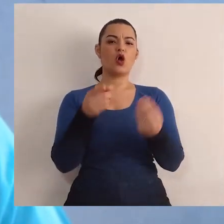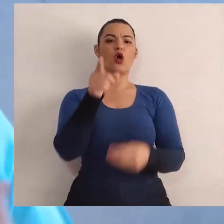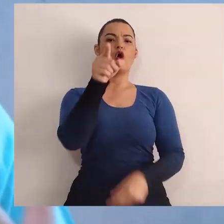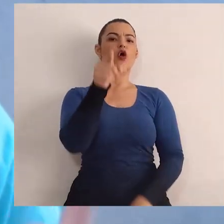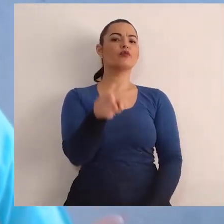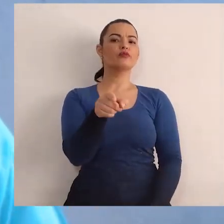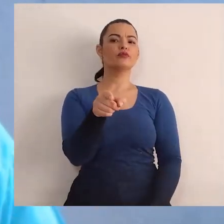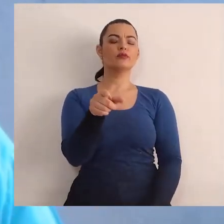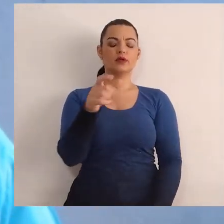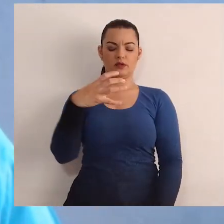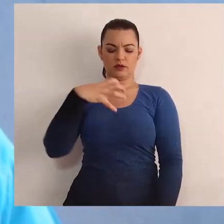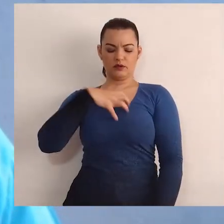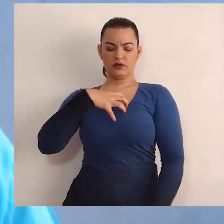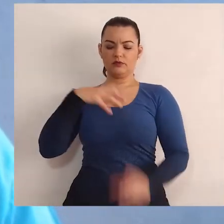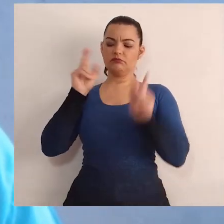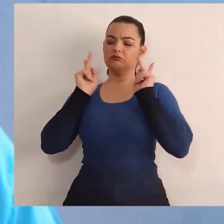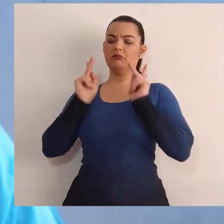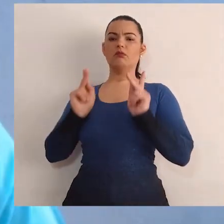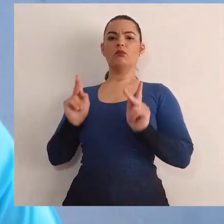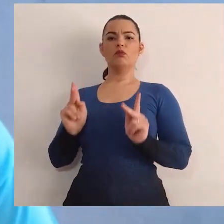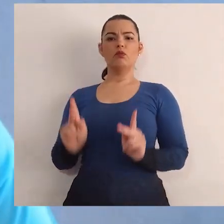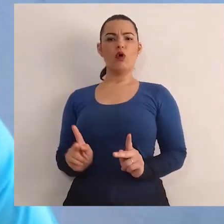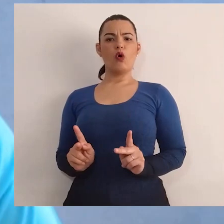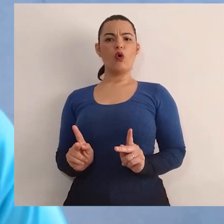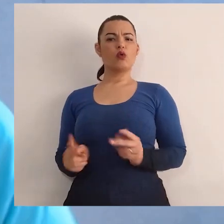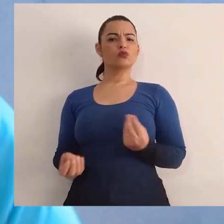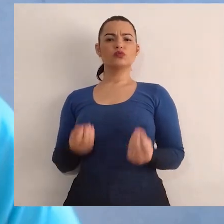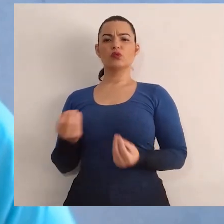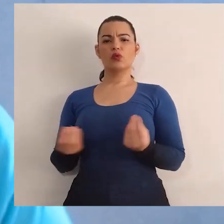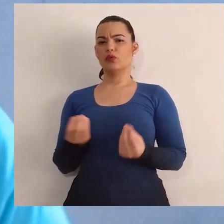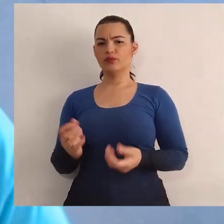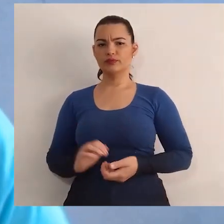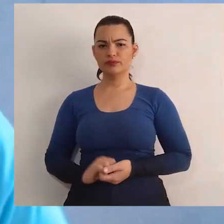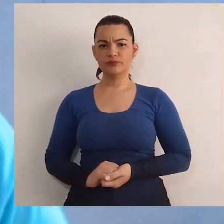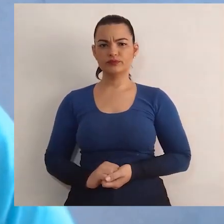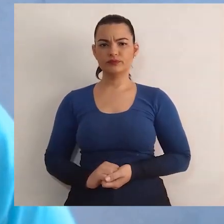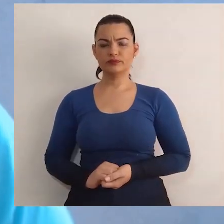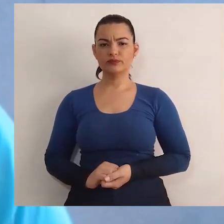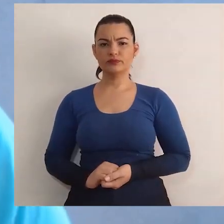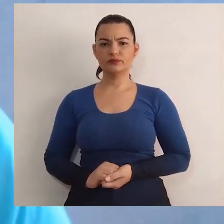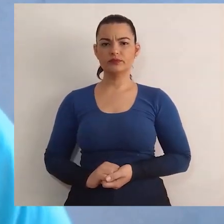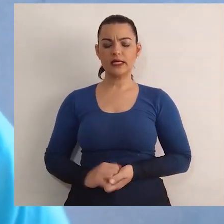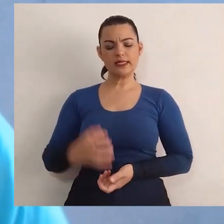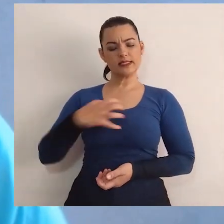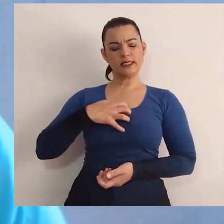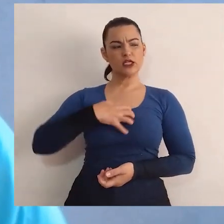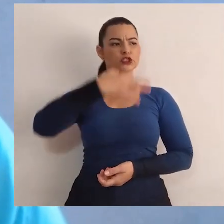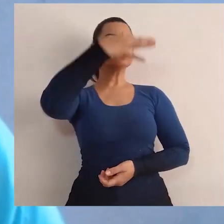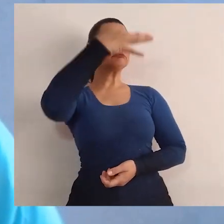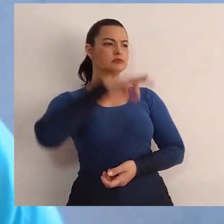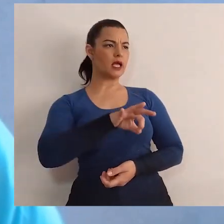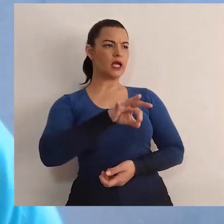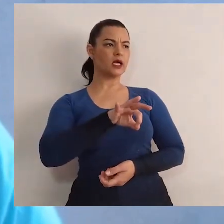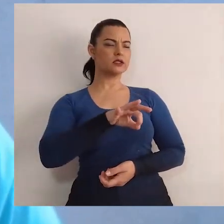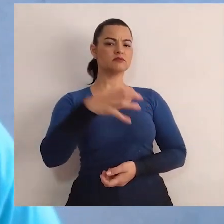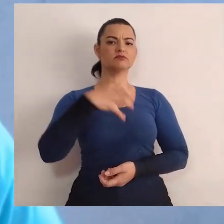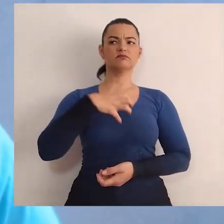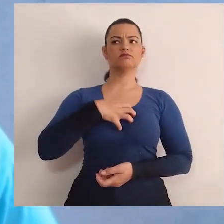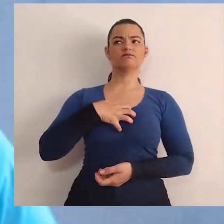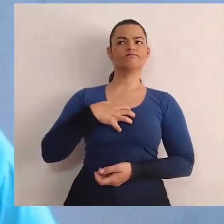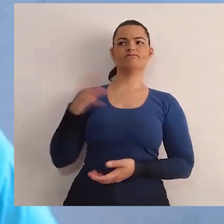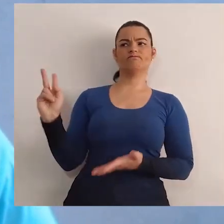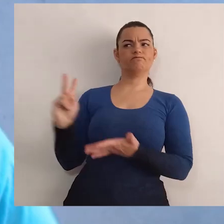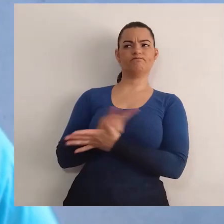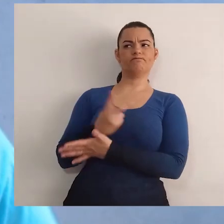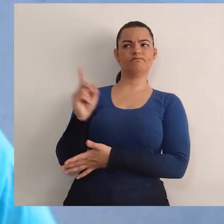Então, como seria o seu comportamento? Qual seria a sua postura? O que você acha que é correto? O que você